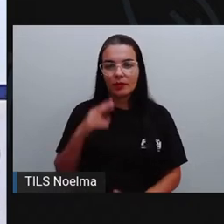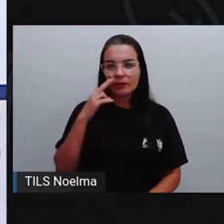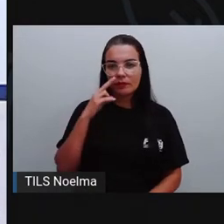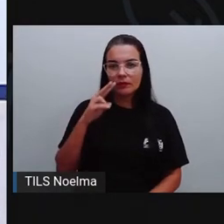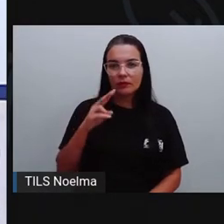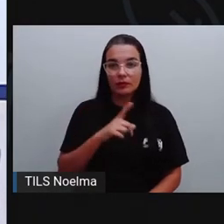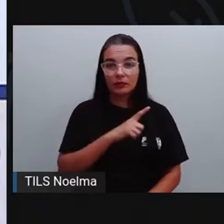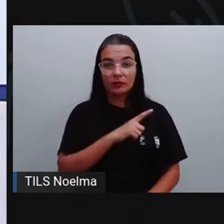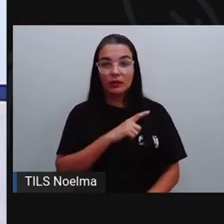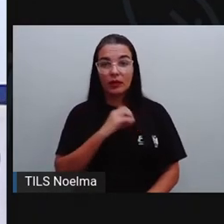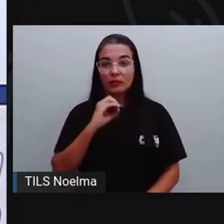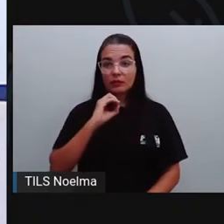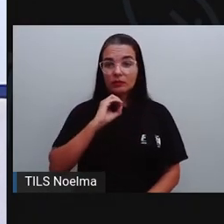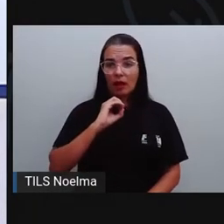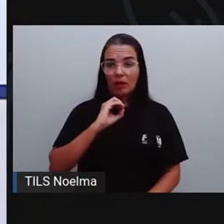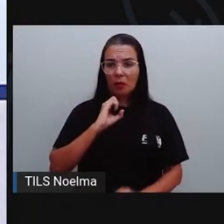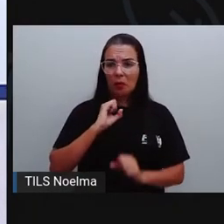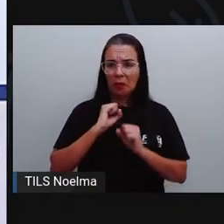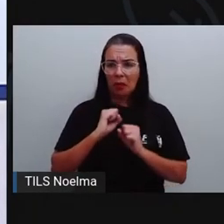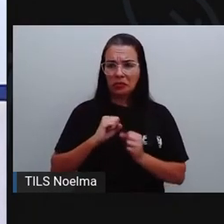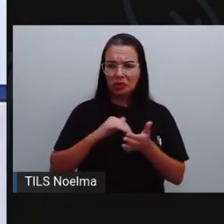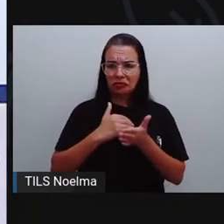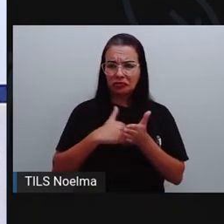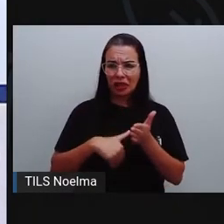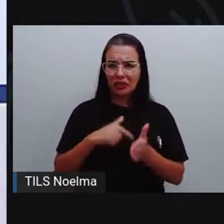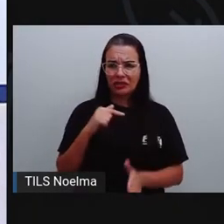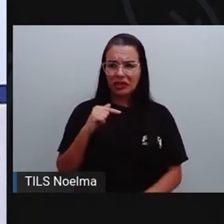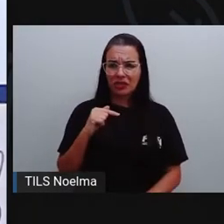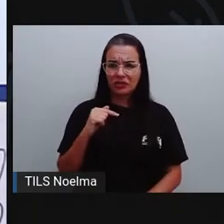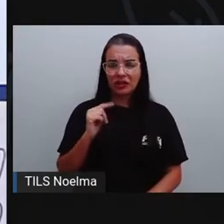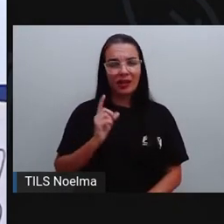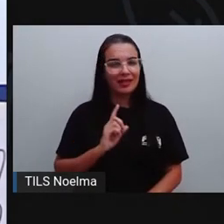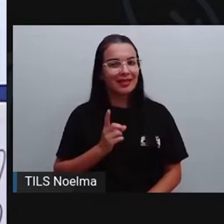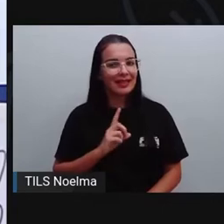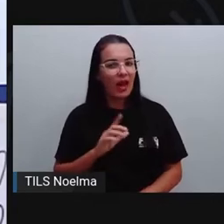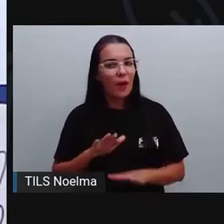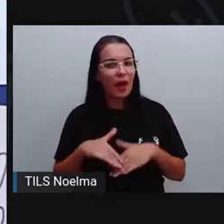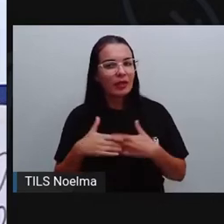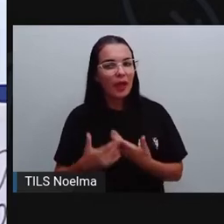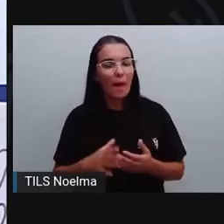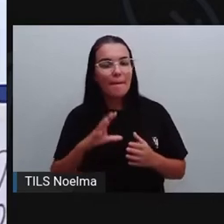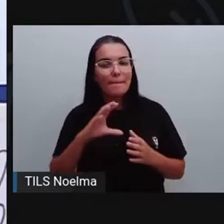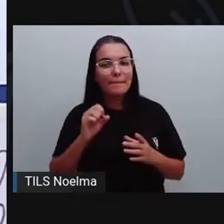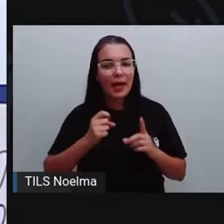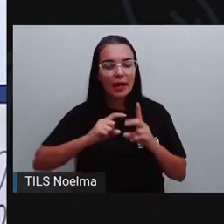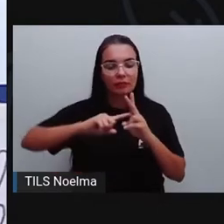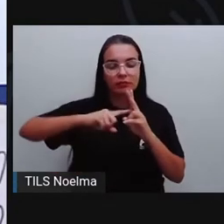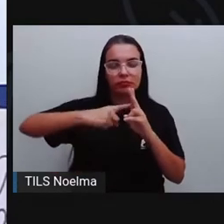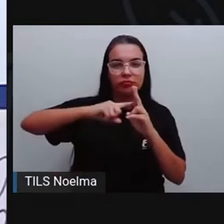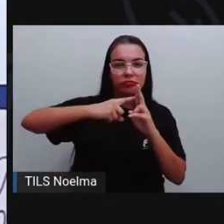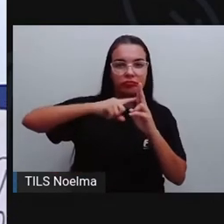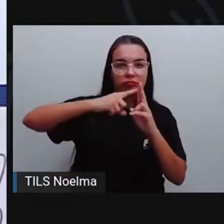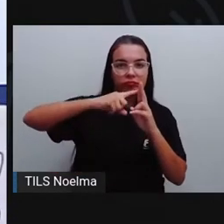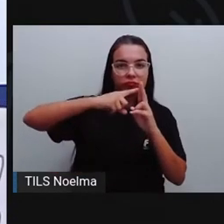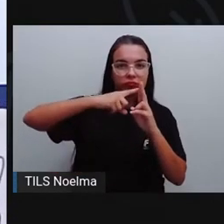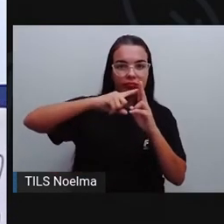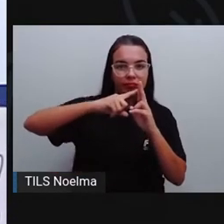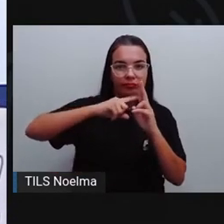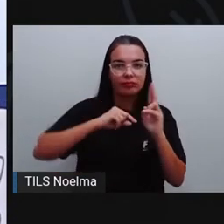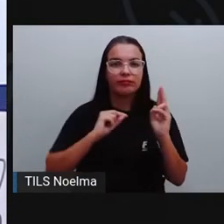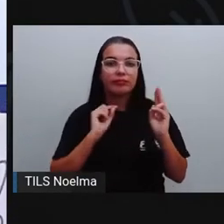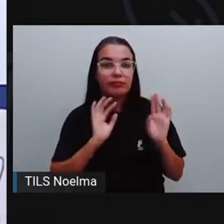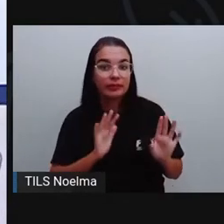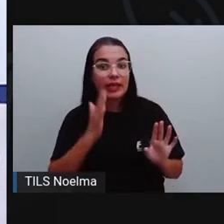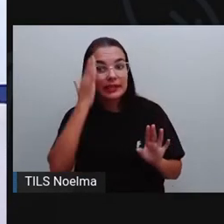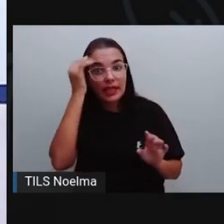temos 0. 0 pode tirar 7? Não, né? Então, a gente vai pegar o quê? 1 emprestado, que a gente sabe que não é bem